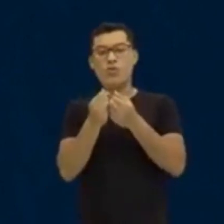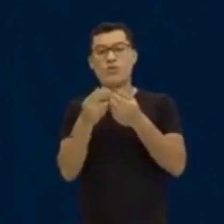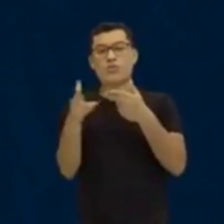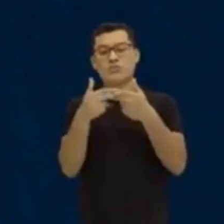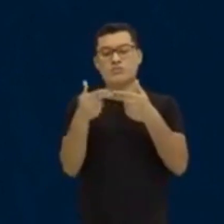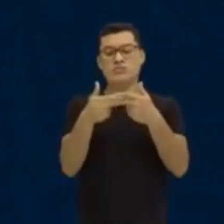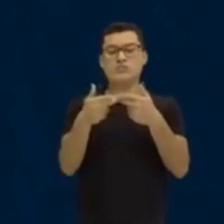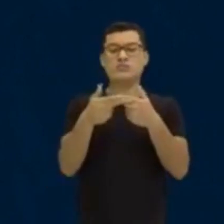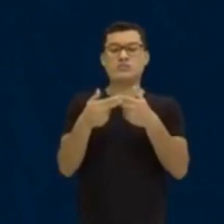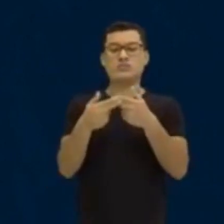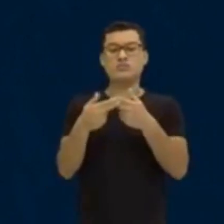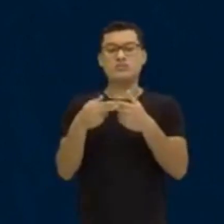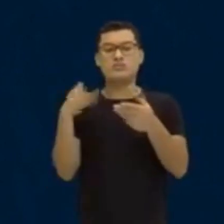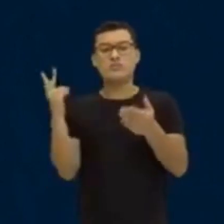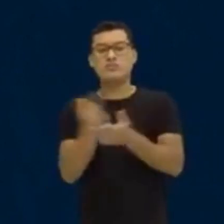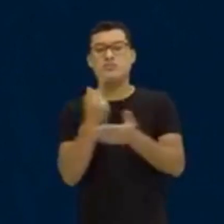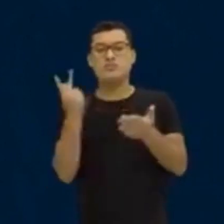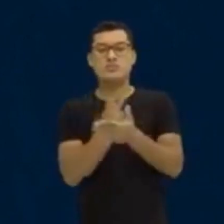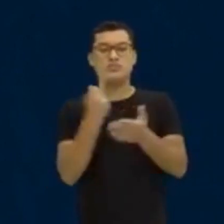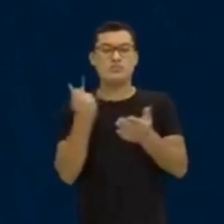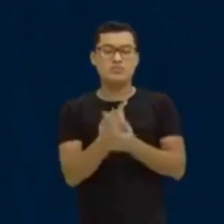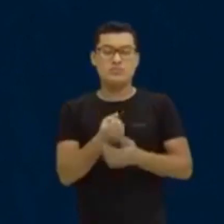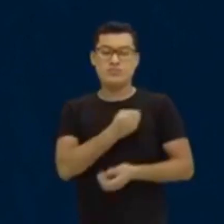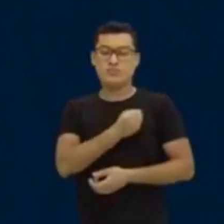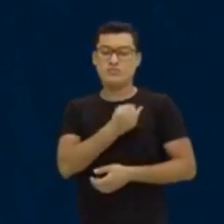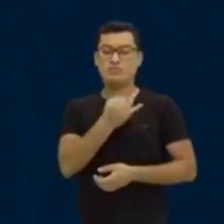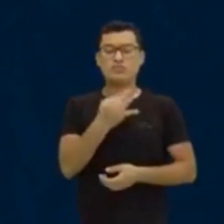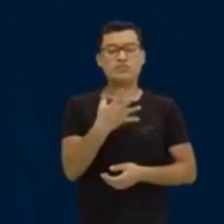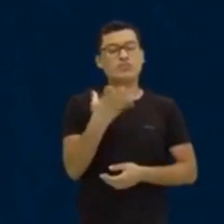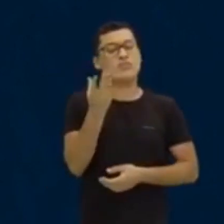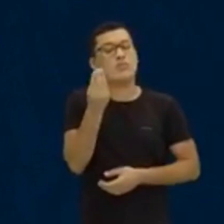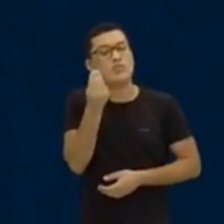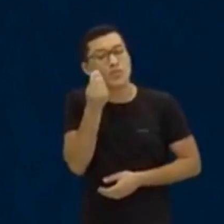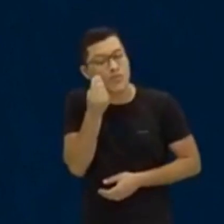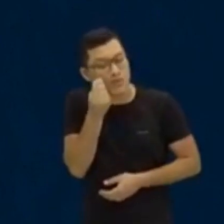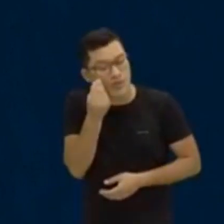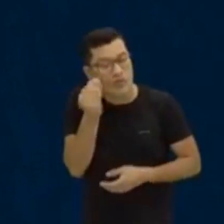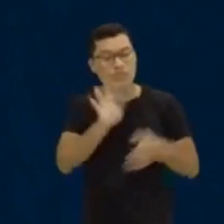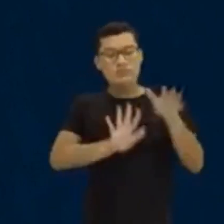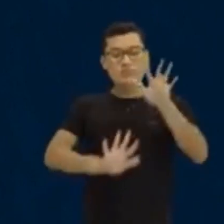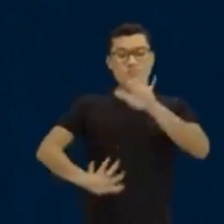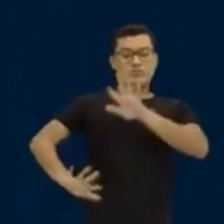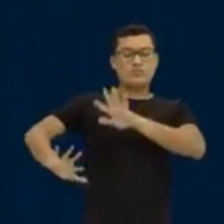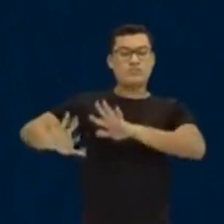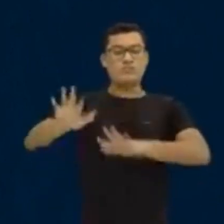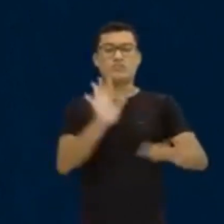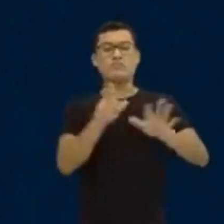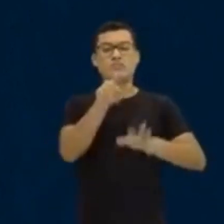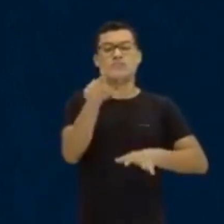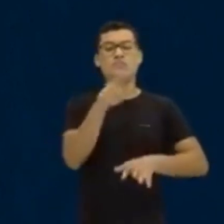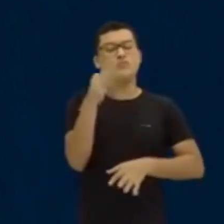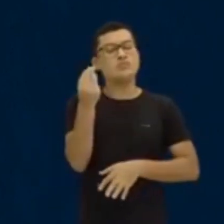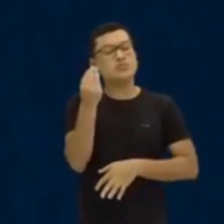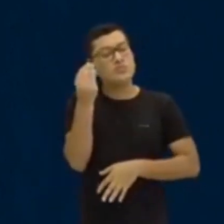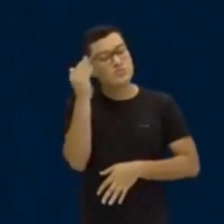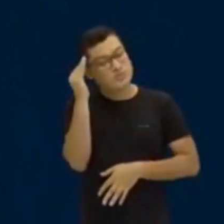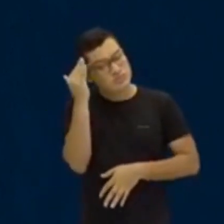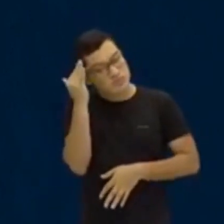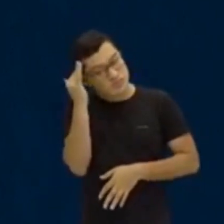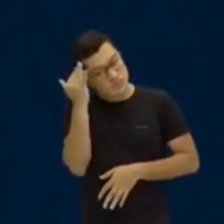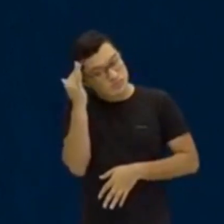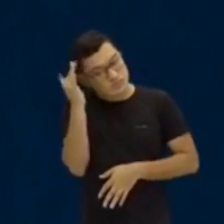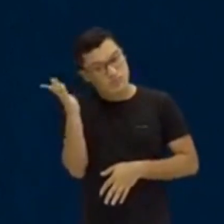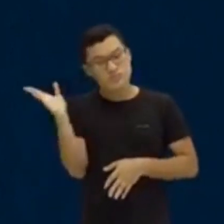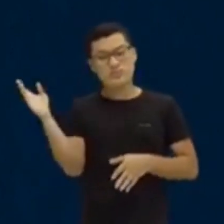esse nosso caso aqui com muita atenção, muito cuidado. Se você entender o que eu falei do nosso